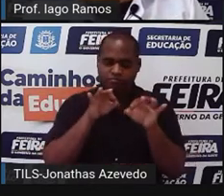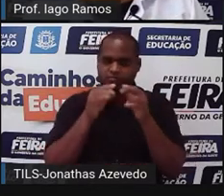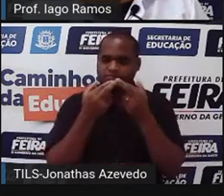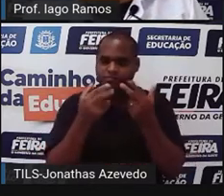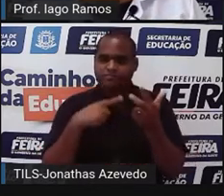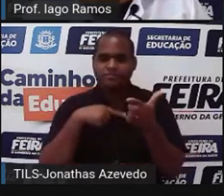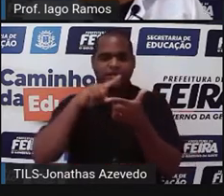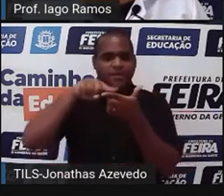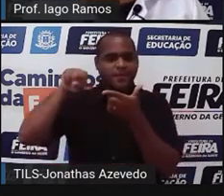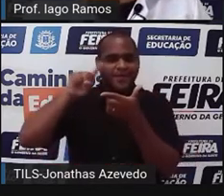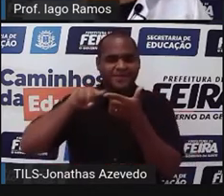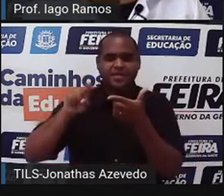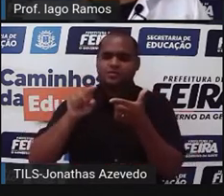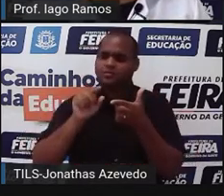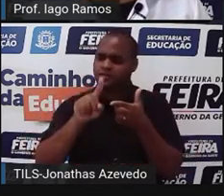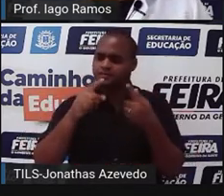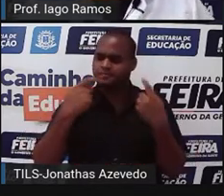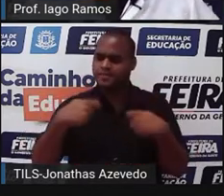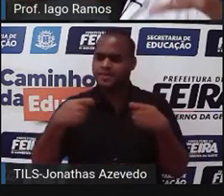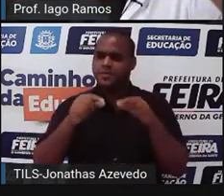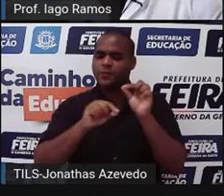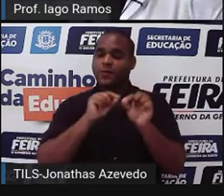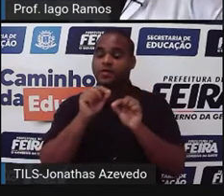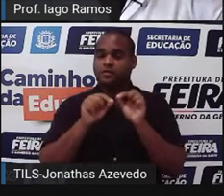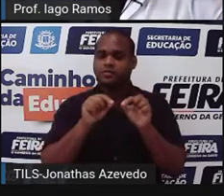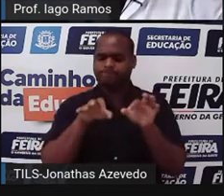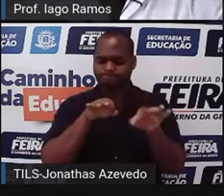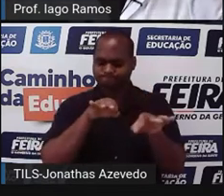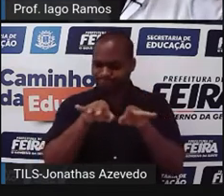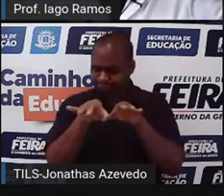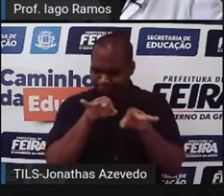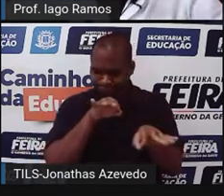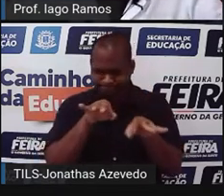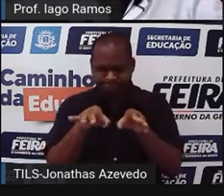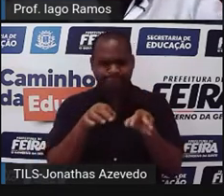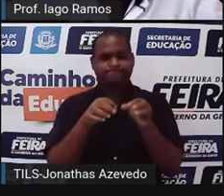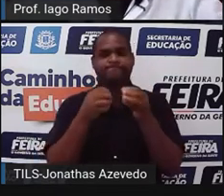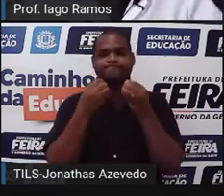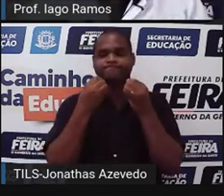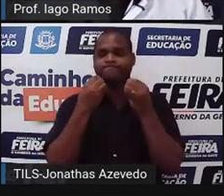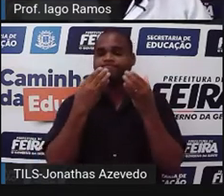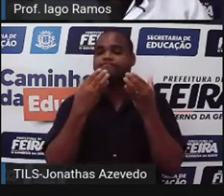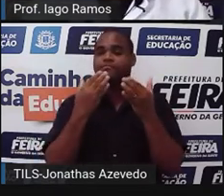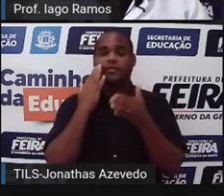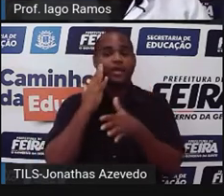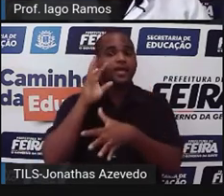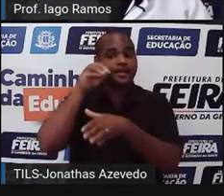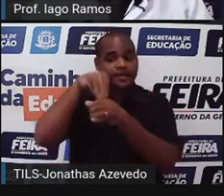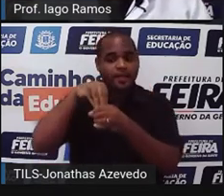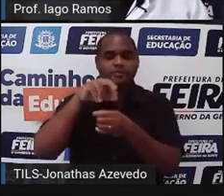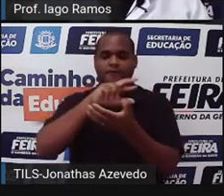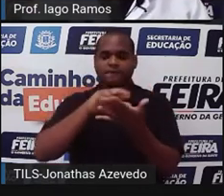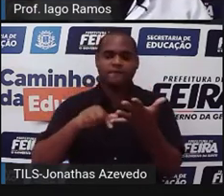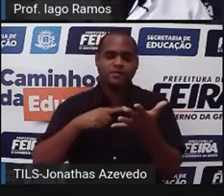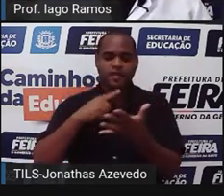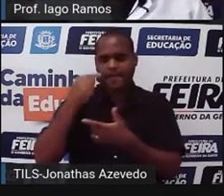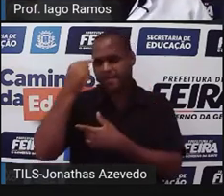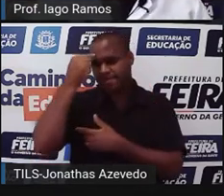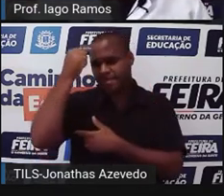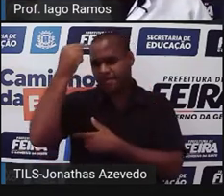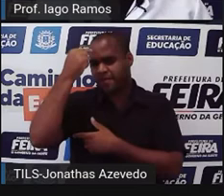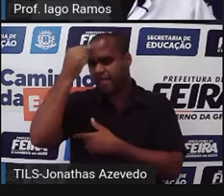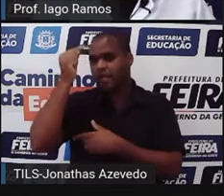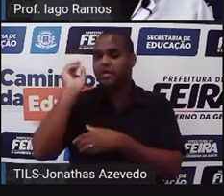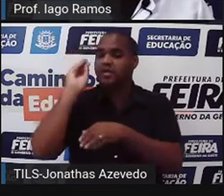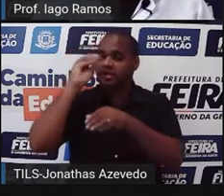probleminha, você precisa ter uma organização dentro das ideias que você vai